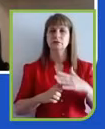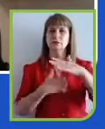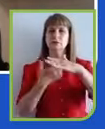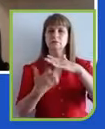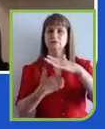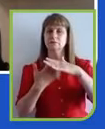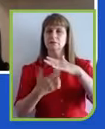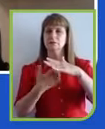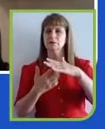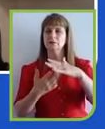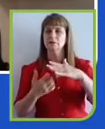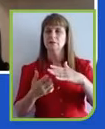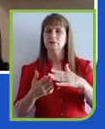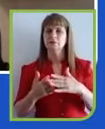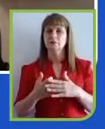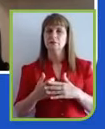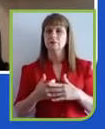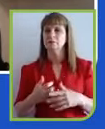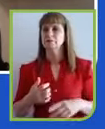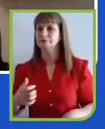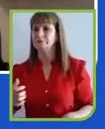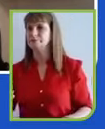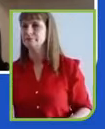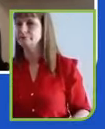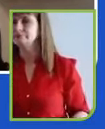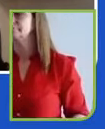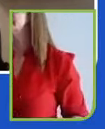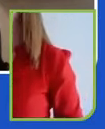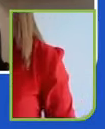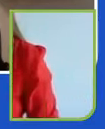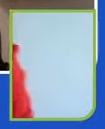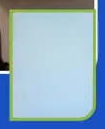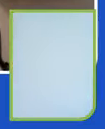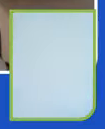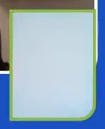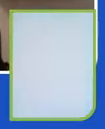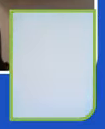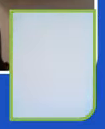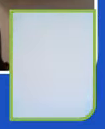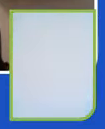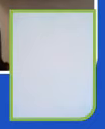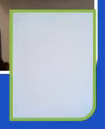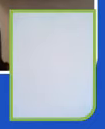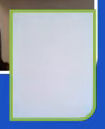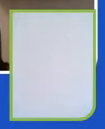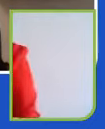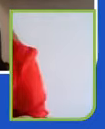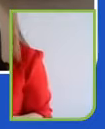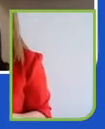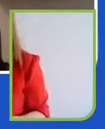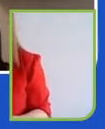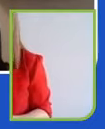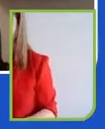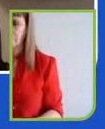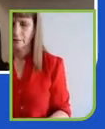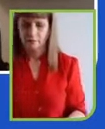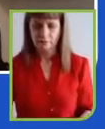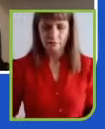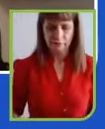propósitos ou estão em vias de aprimorar essa definição por conta exatamente de um olhar mais amplo. No caso da Vivo,